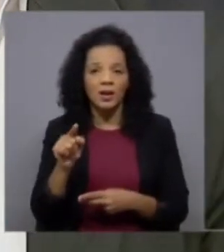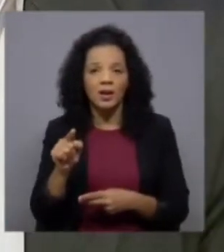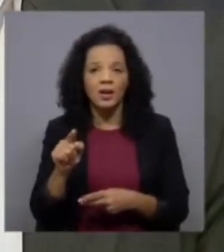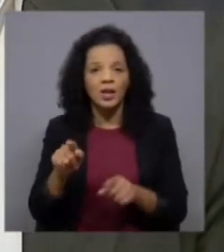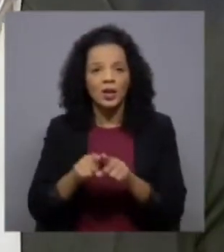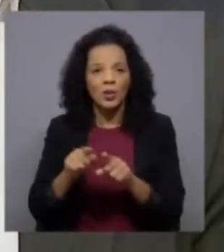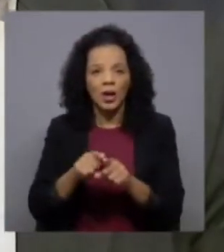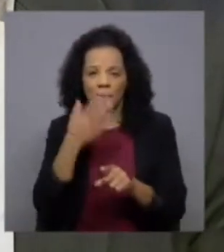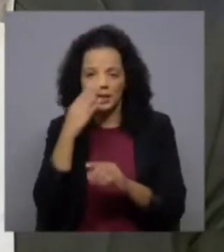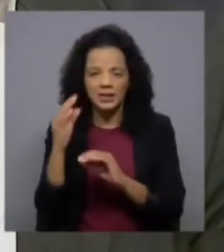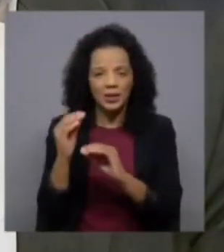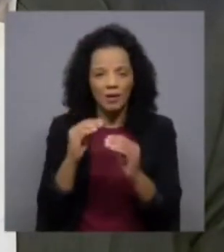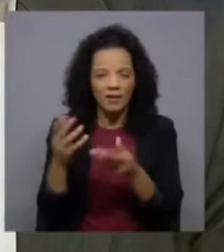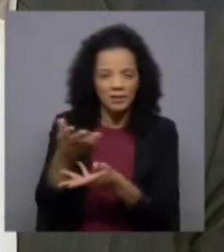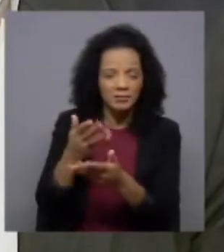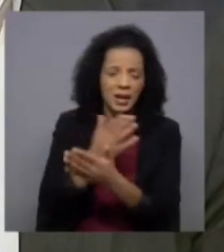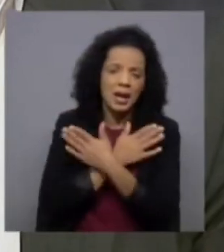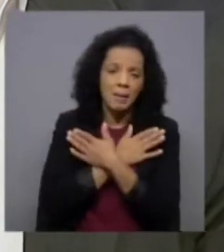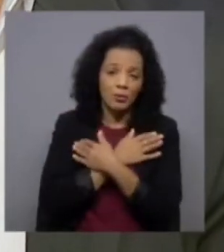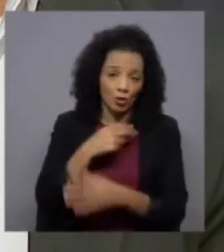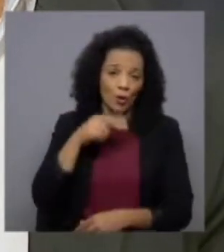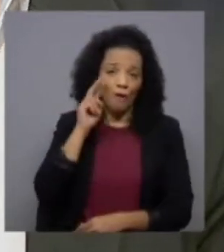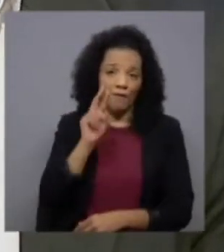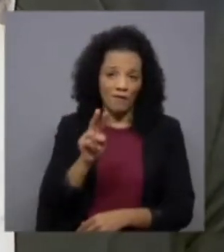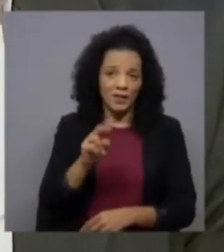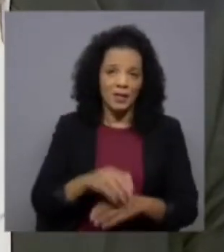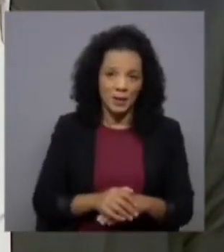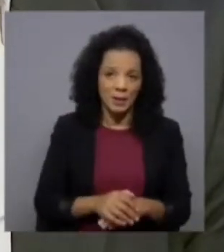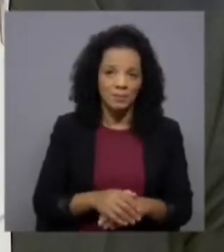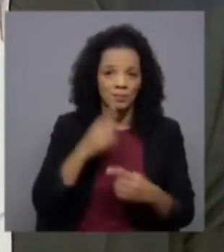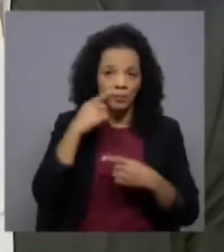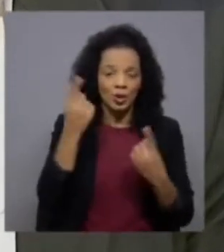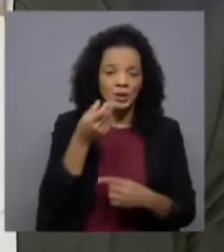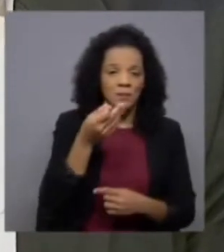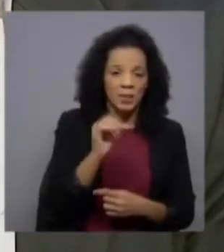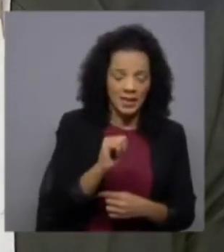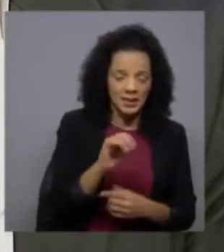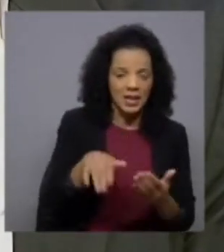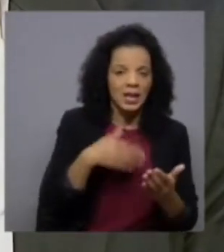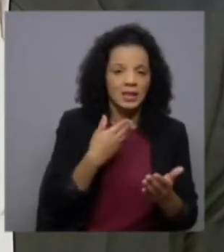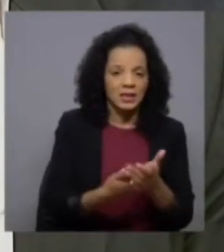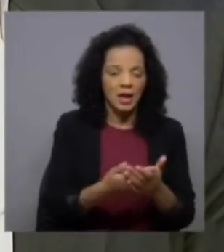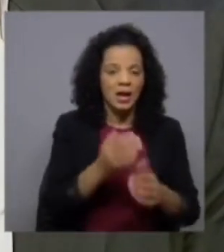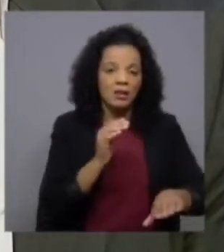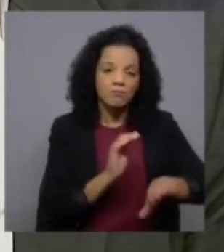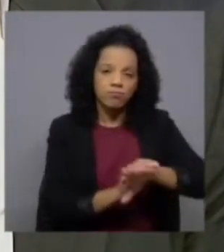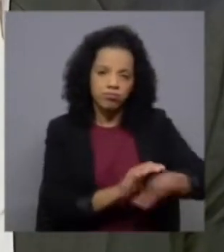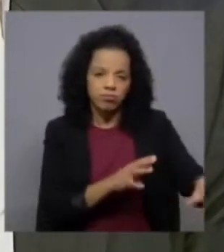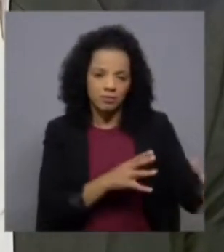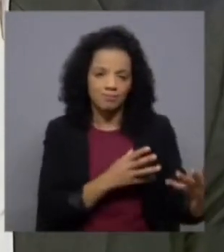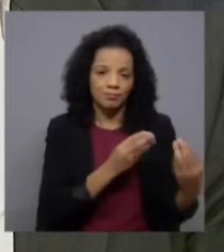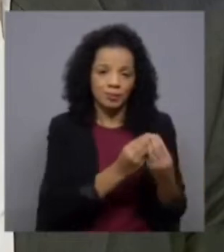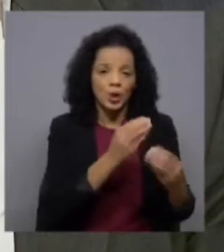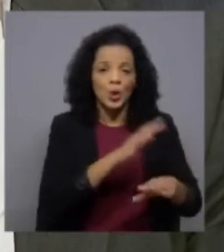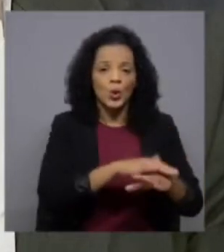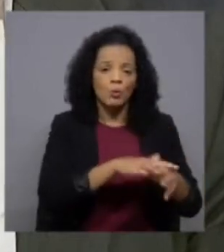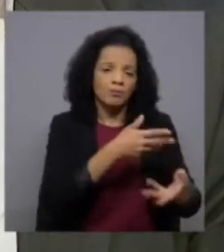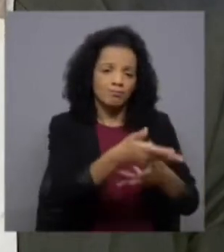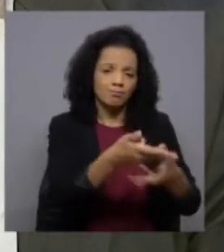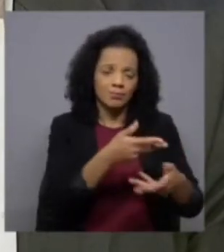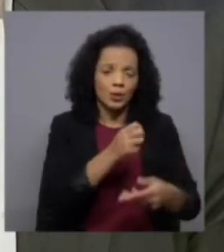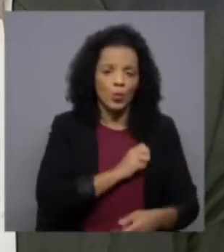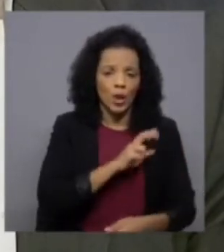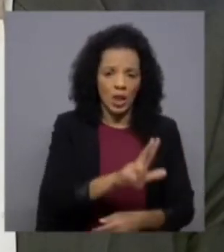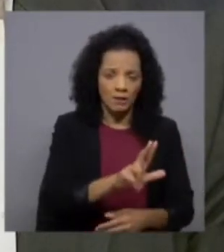seu com o CBS uma conversa de amigos foi o que eu vi o que só mostra que o Partido Socialista está cada vez mais encostado à esquerda e por isso é que se dá bem com o